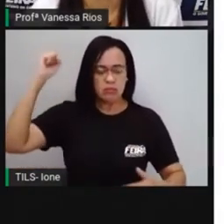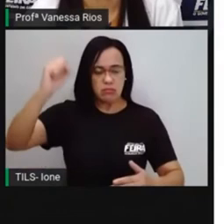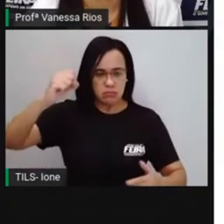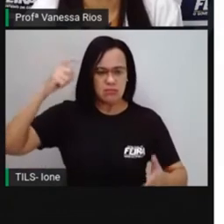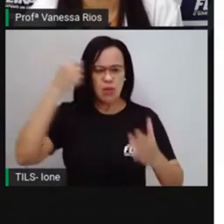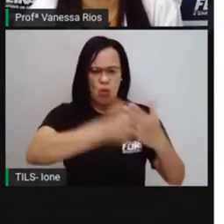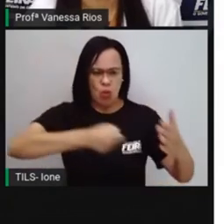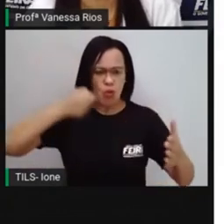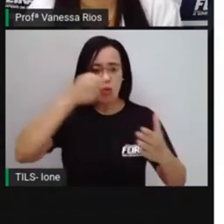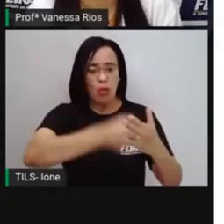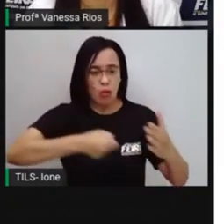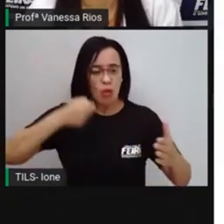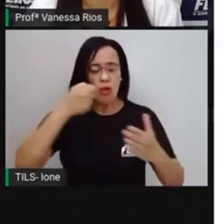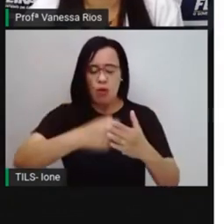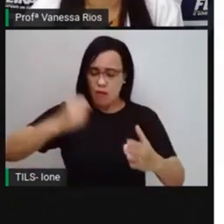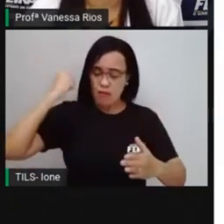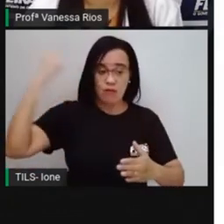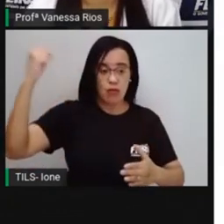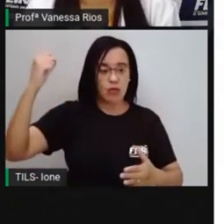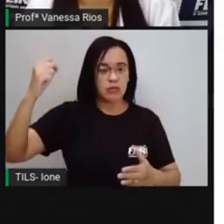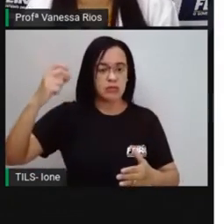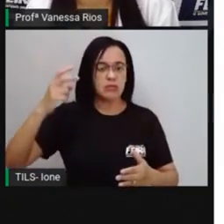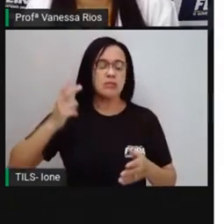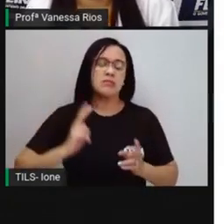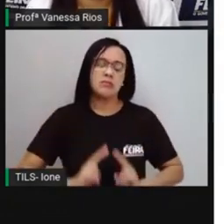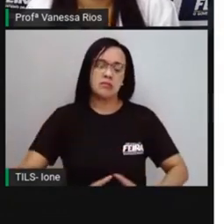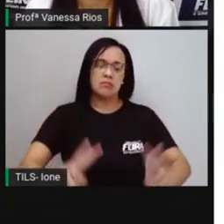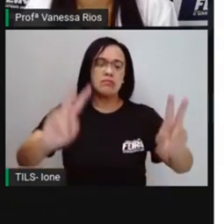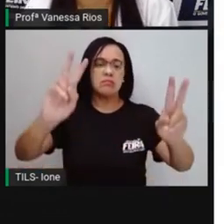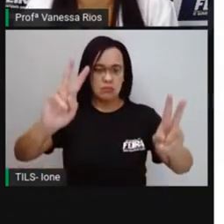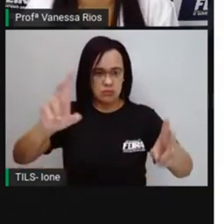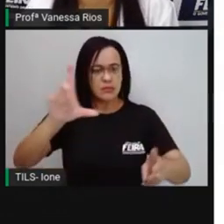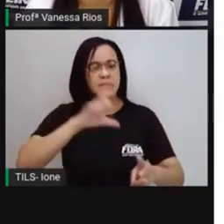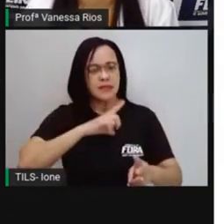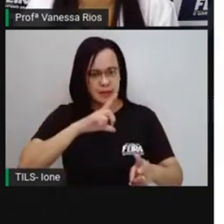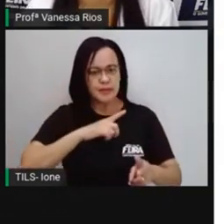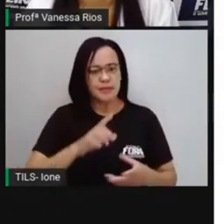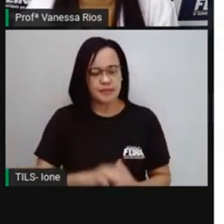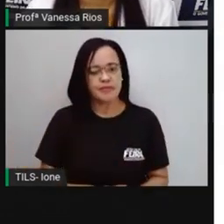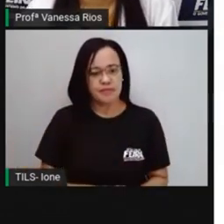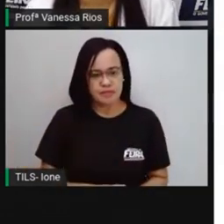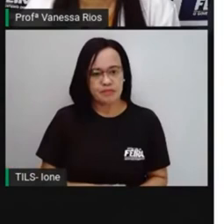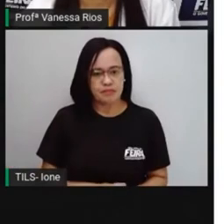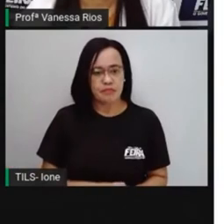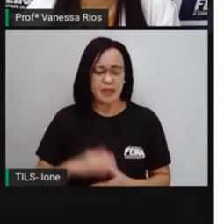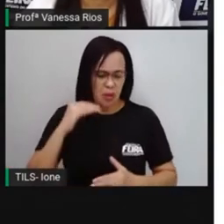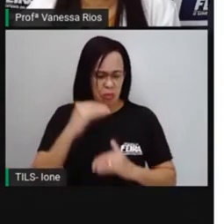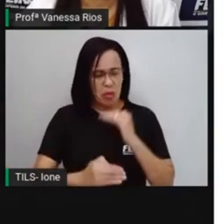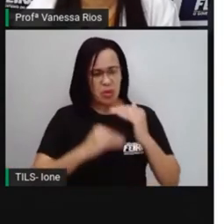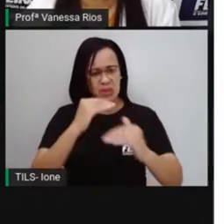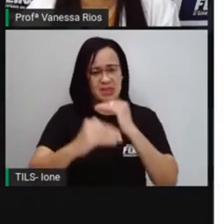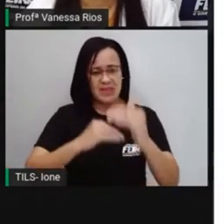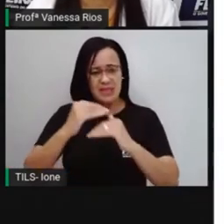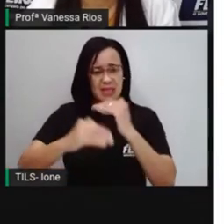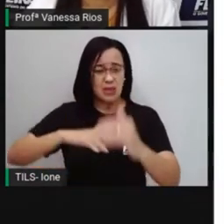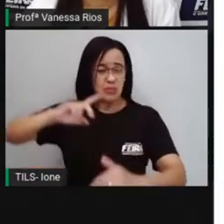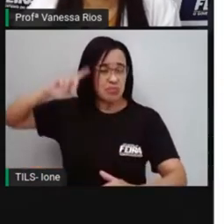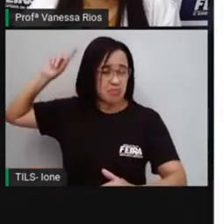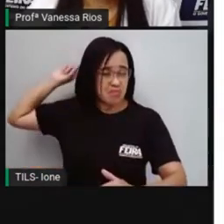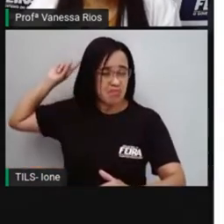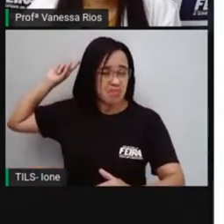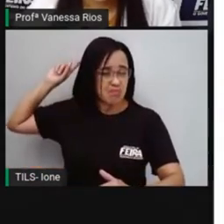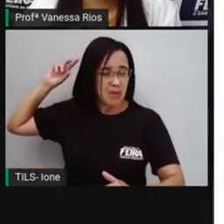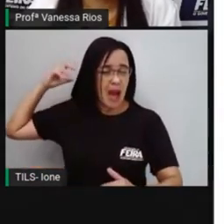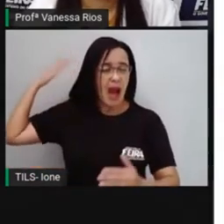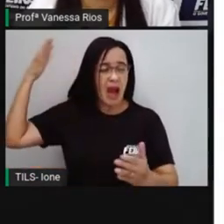demonstraram a força, né? Dentro desse processo longo aí de escravização. Mas para simbolizar aí que a